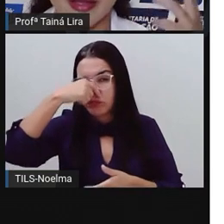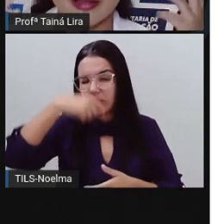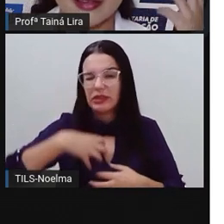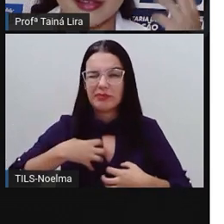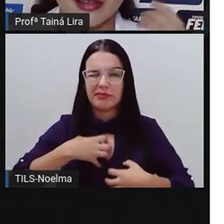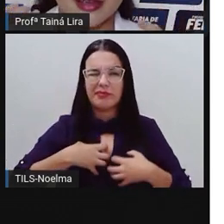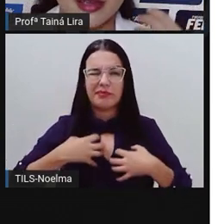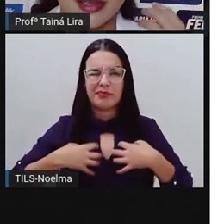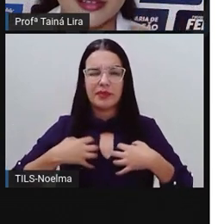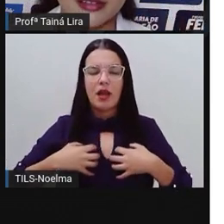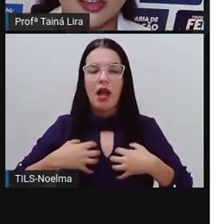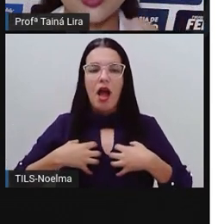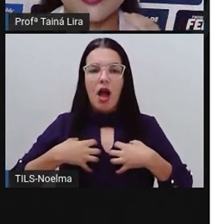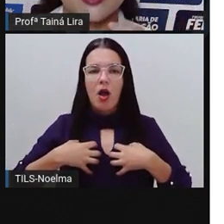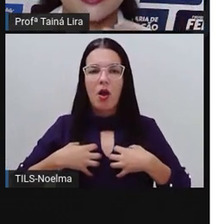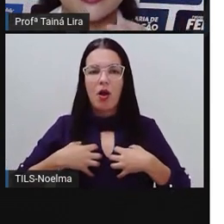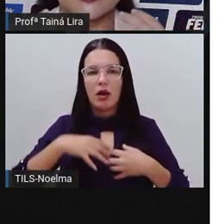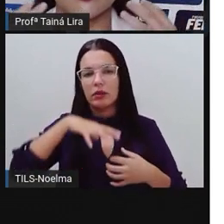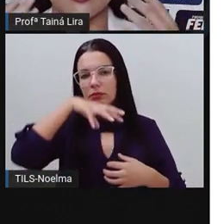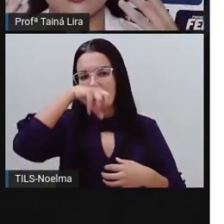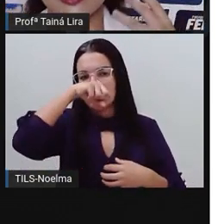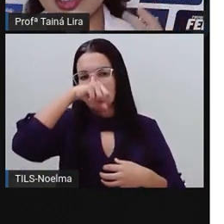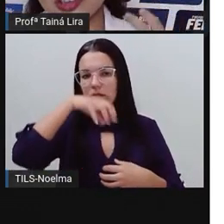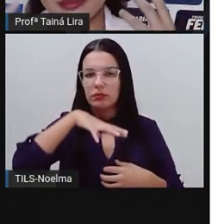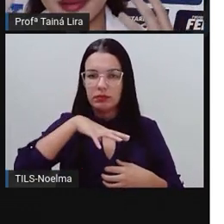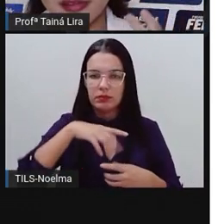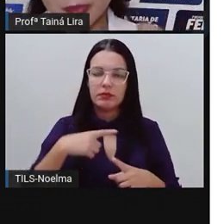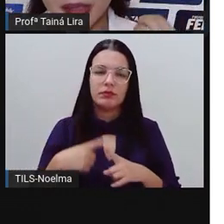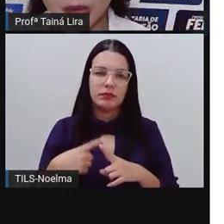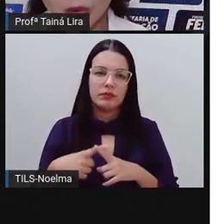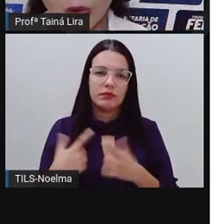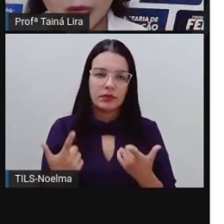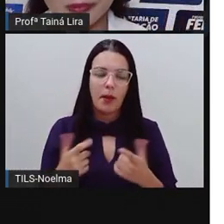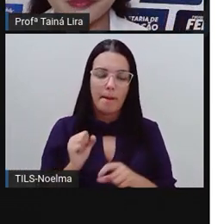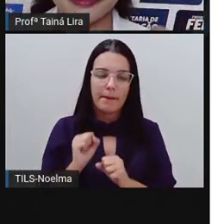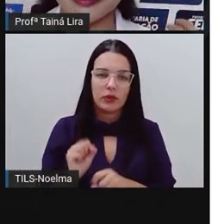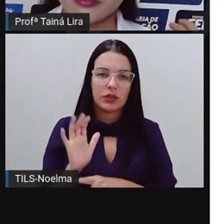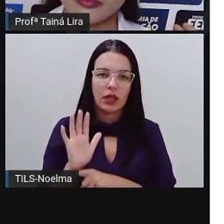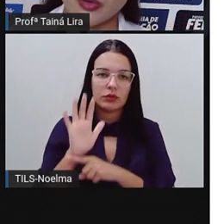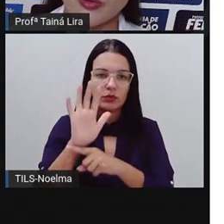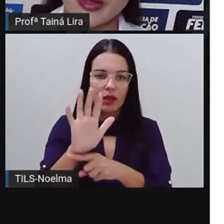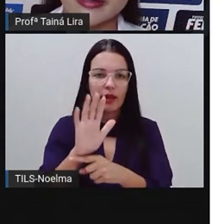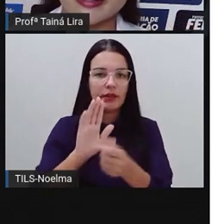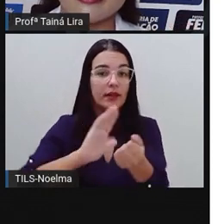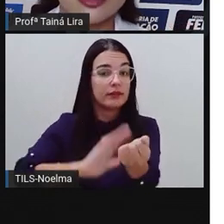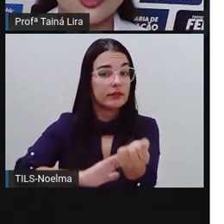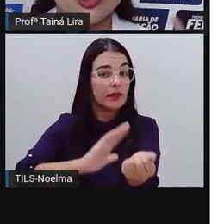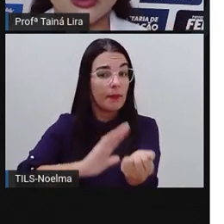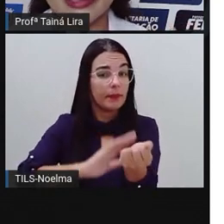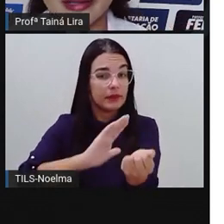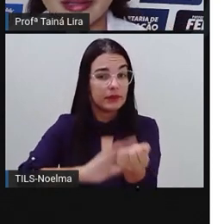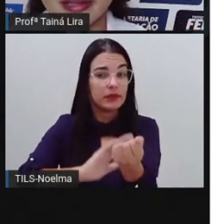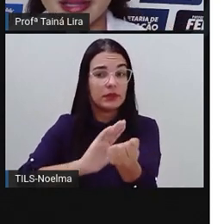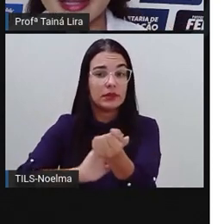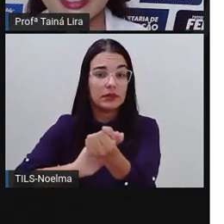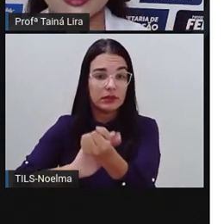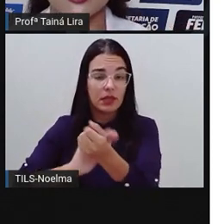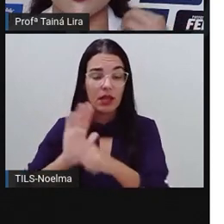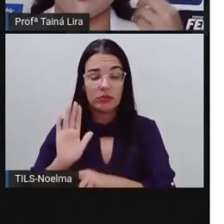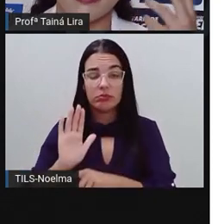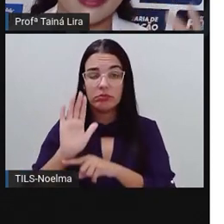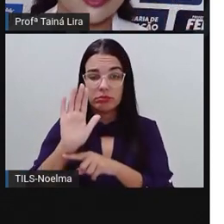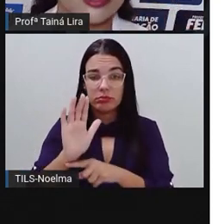né, essas questões aí do nosso sistema respiratório, o agrião ajuda aí, né,